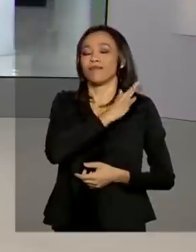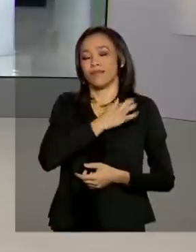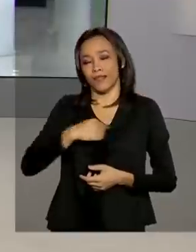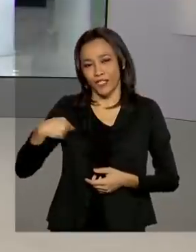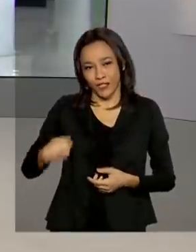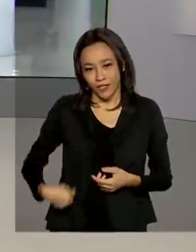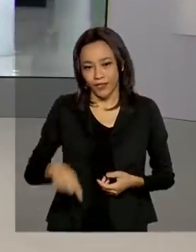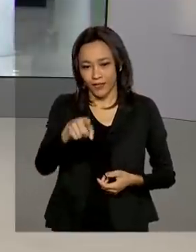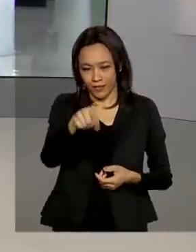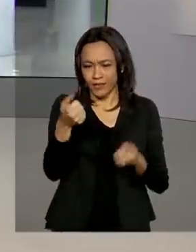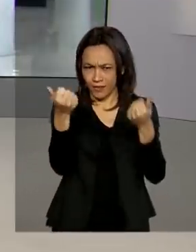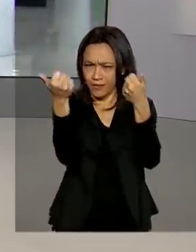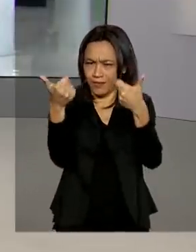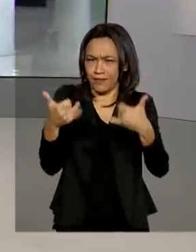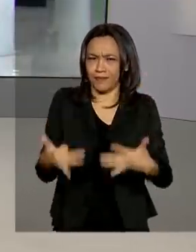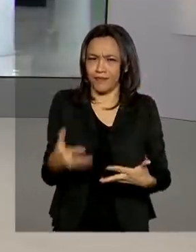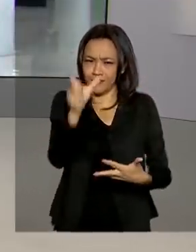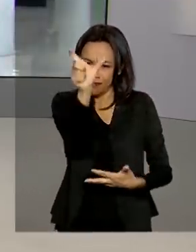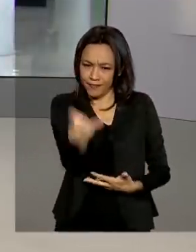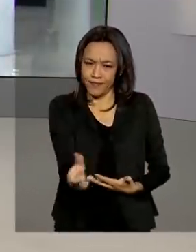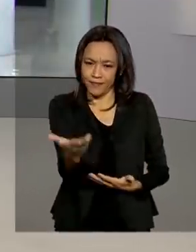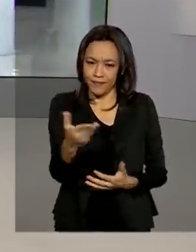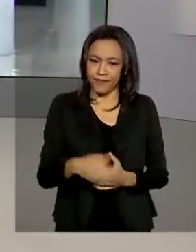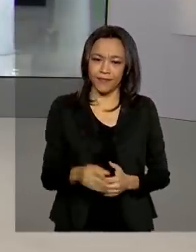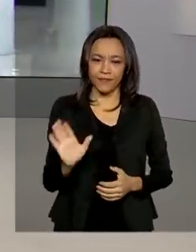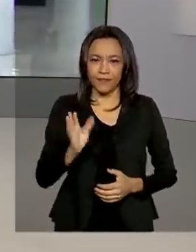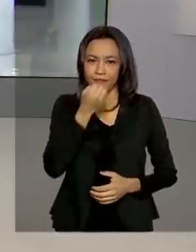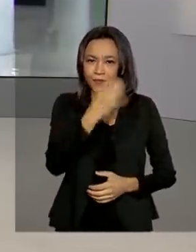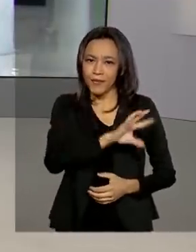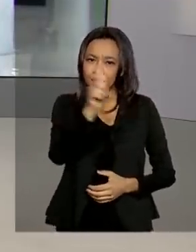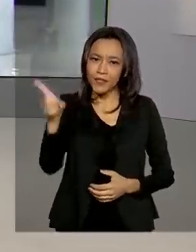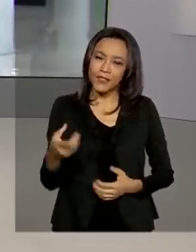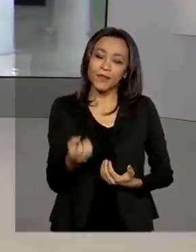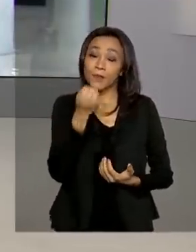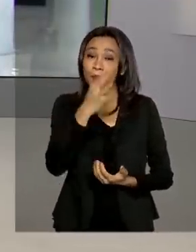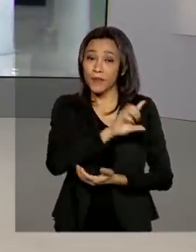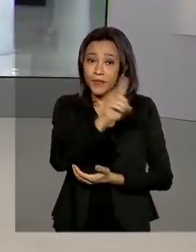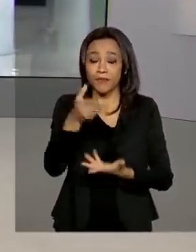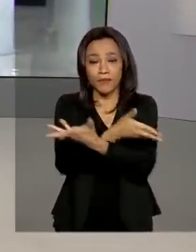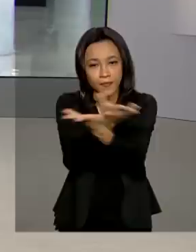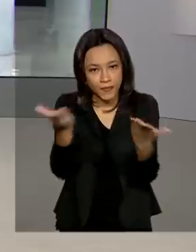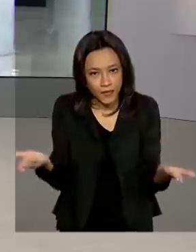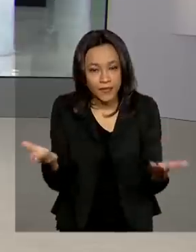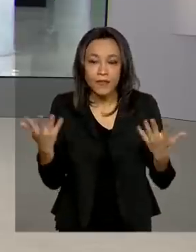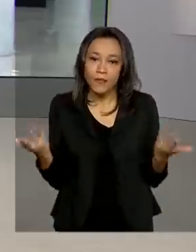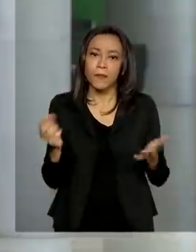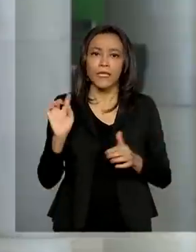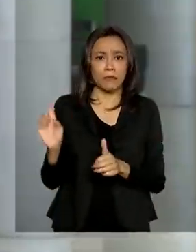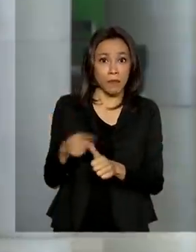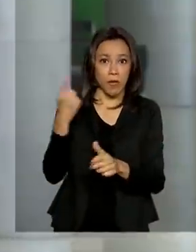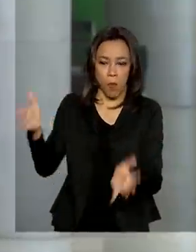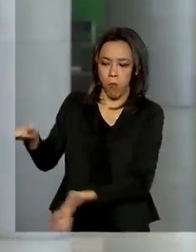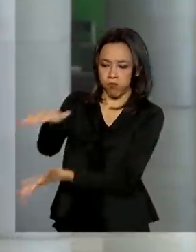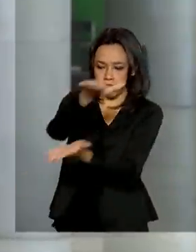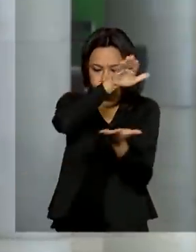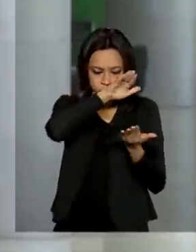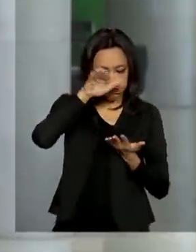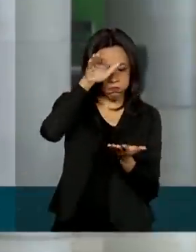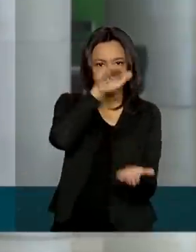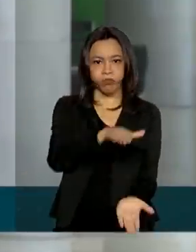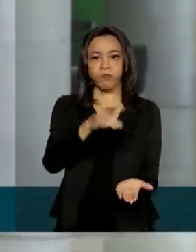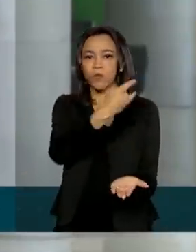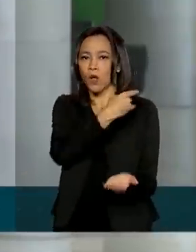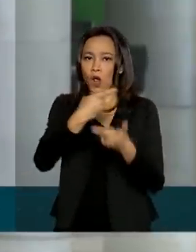Márcia Fernandes conta tudo para a gente. Márcia, bom dia. Oi, Renata. Bom dia para você, bom dia para todos. Olha, esse primeiro lote de máscaras chegou